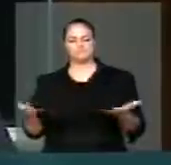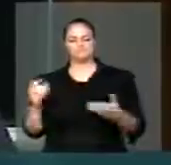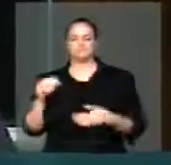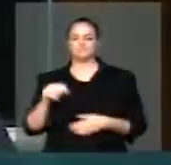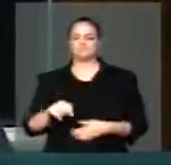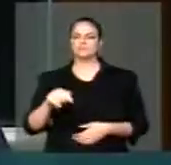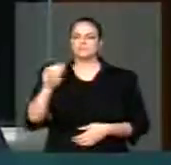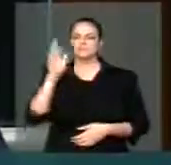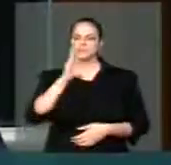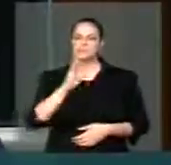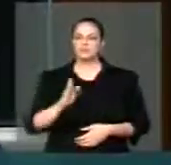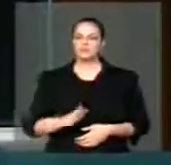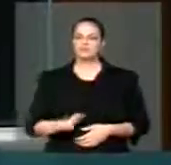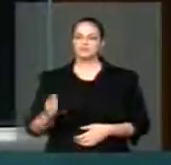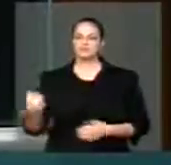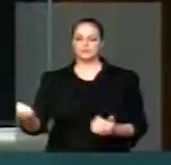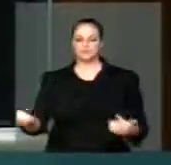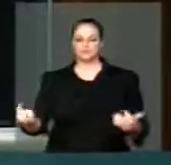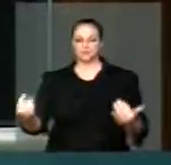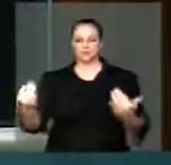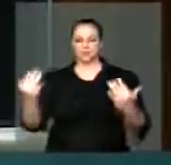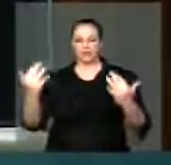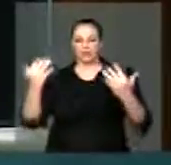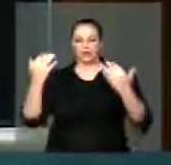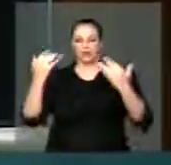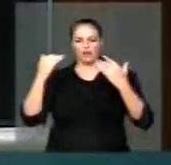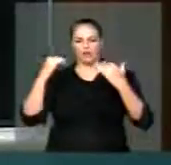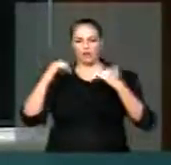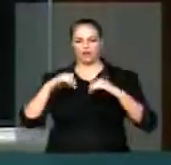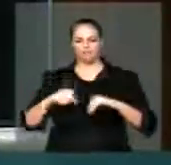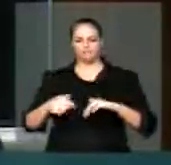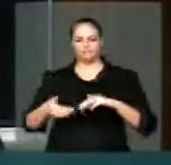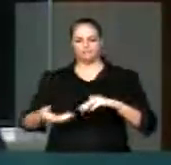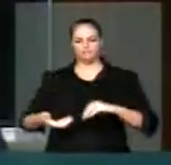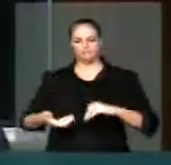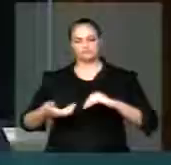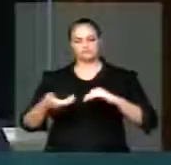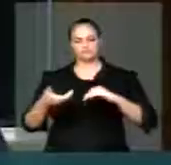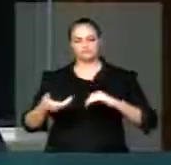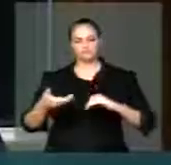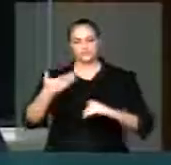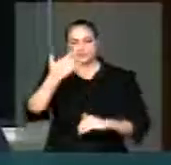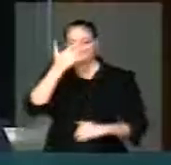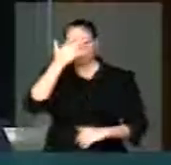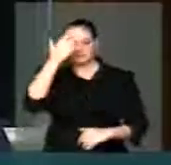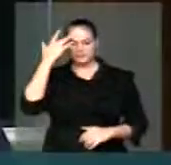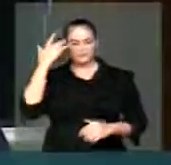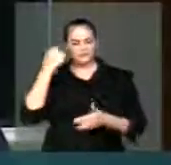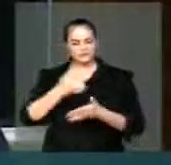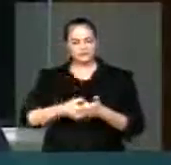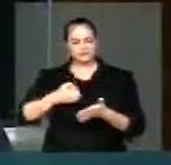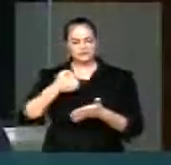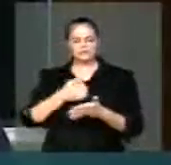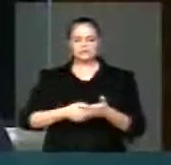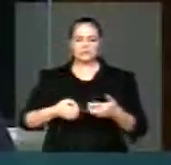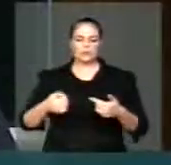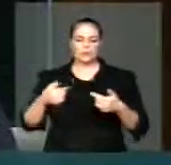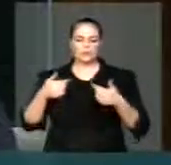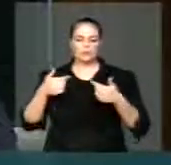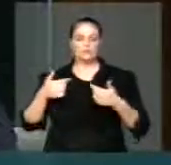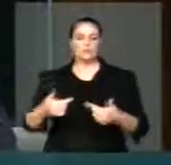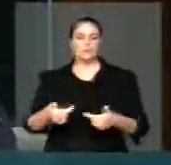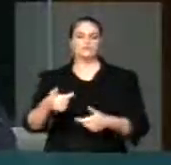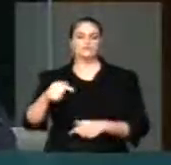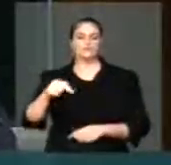Brasil se dirigiram para cá, a história deles já gerou um mártir aqui,